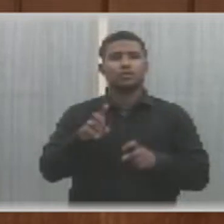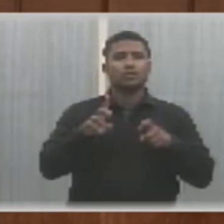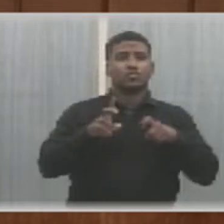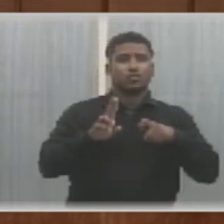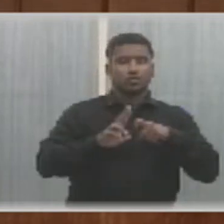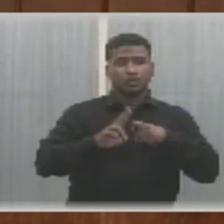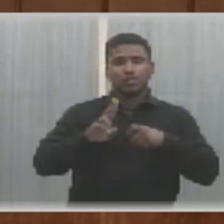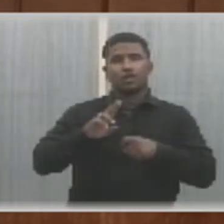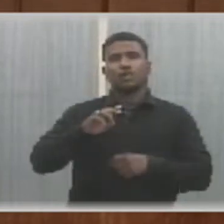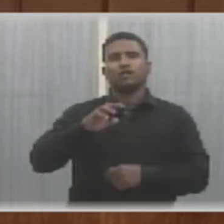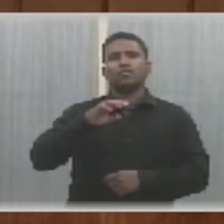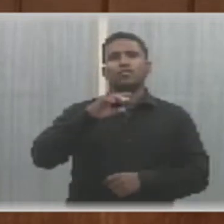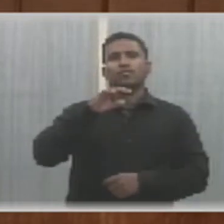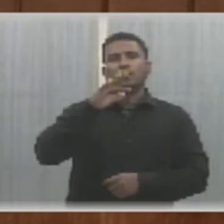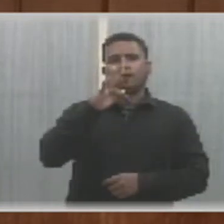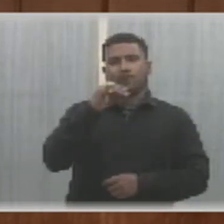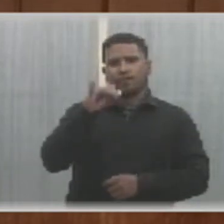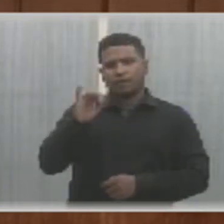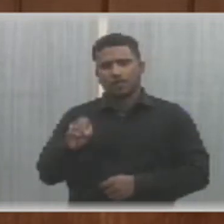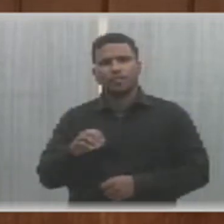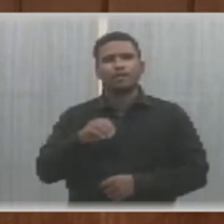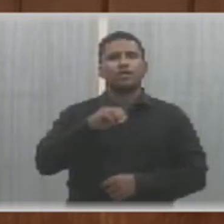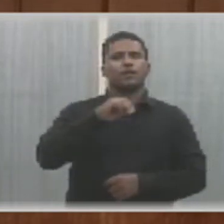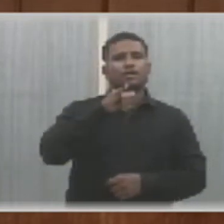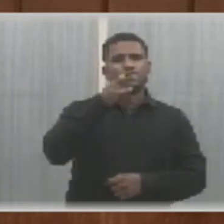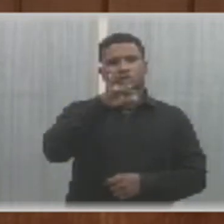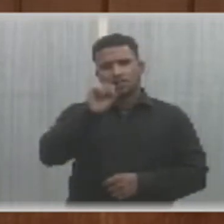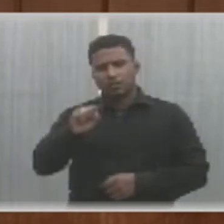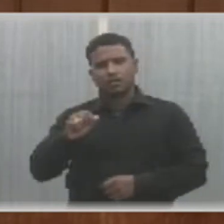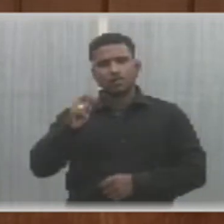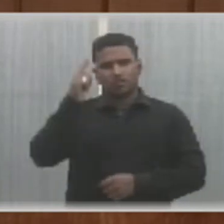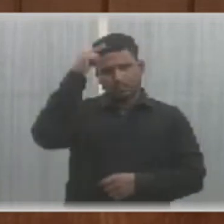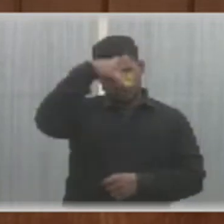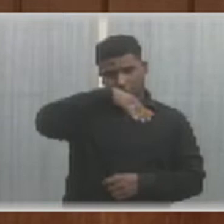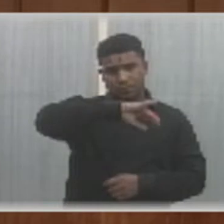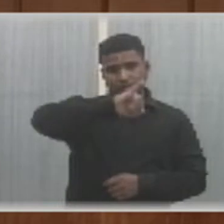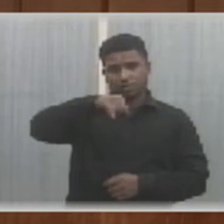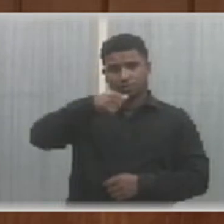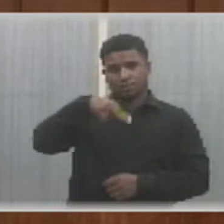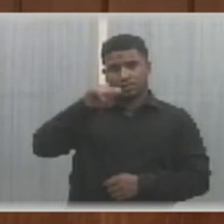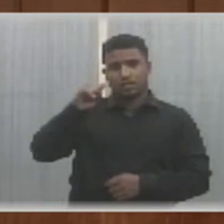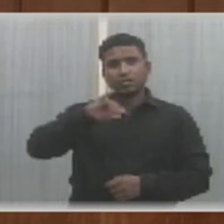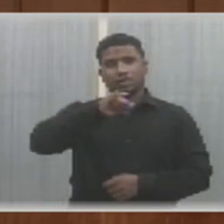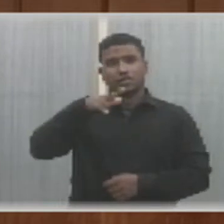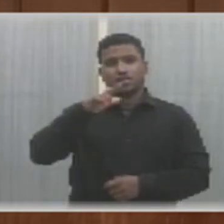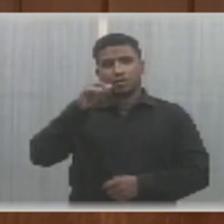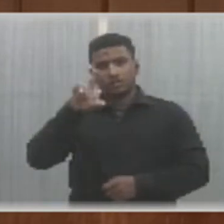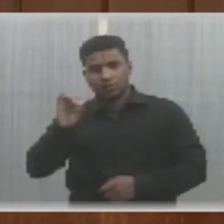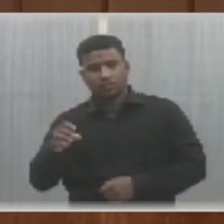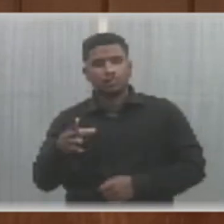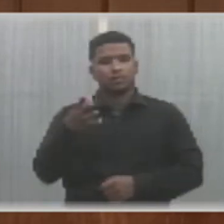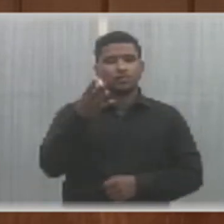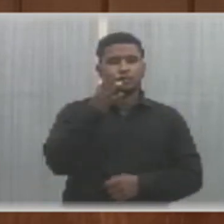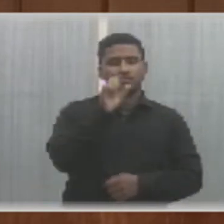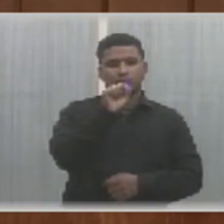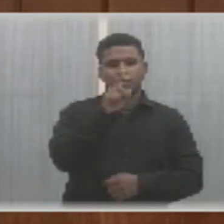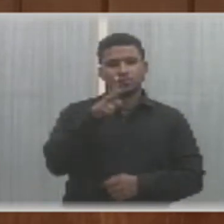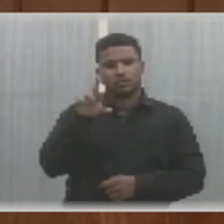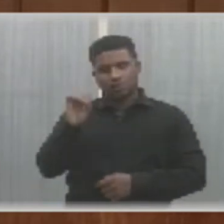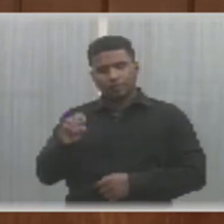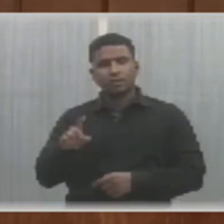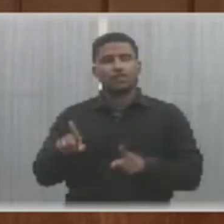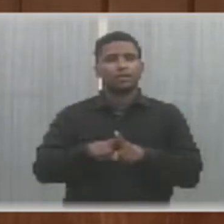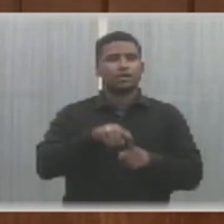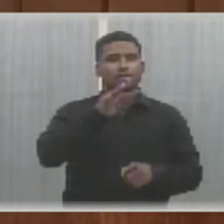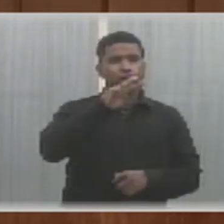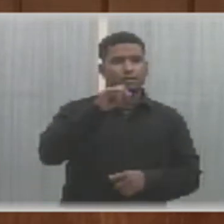Fábio Novo, Francisco Lima, Franzé Silva, Gessivaldo Isaías, Gustavo Neva, Janaina Marques, João Marques, Júlio Arcoverde, Severo Olalho, Tereza Abrito, Wilson Brandão e